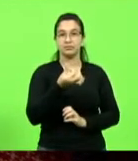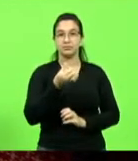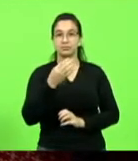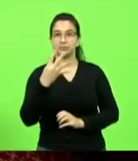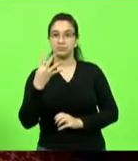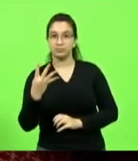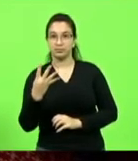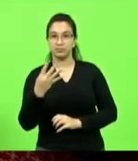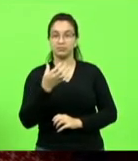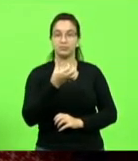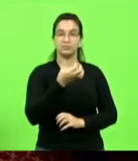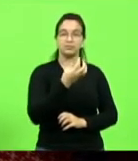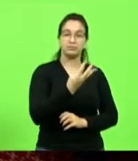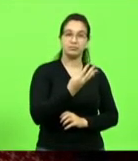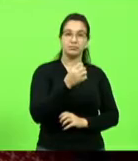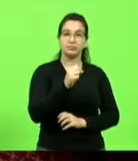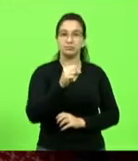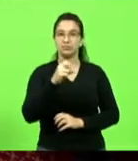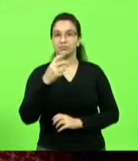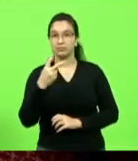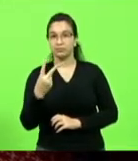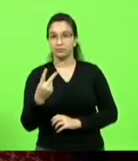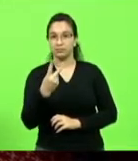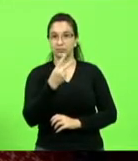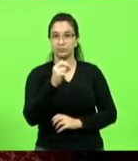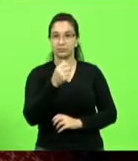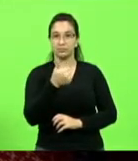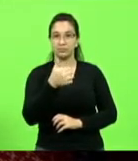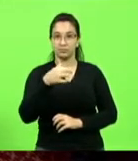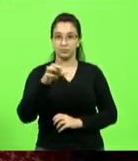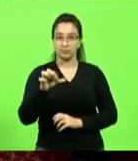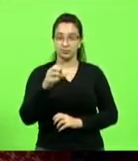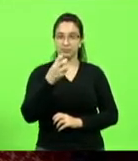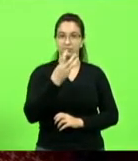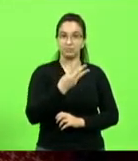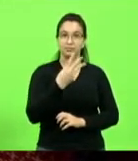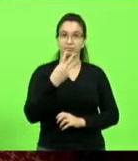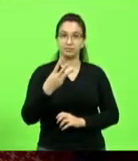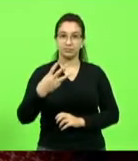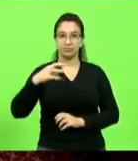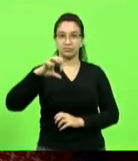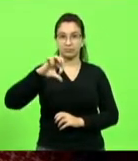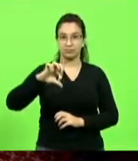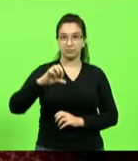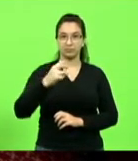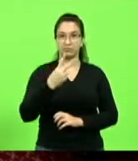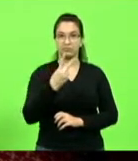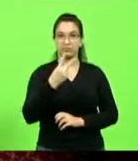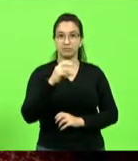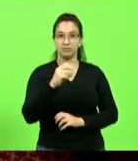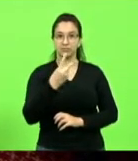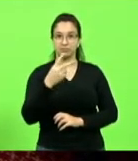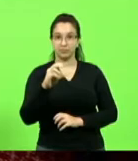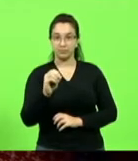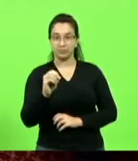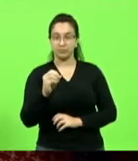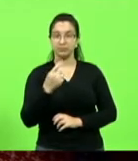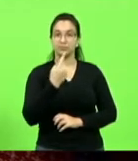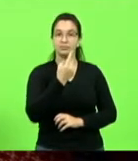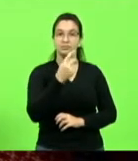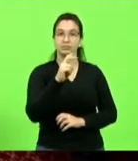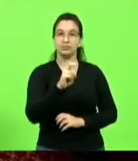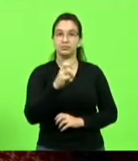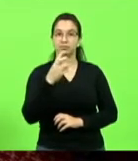482, 2019, 339, 2020 e 153,